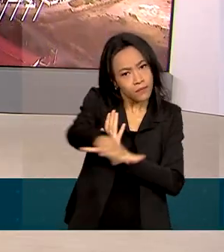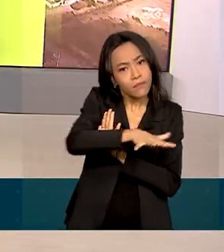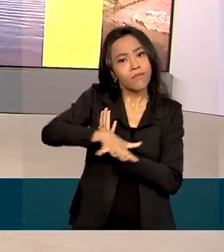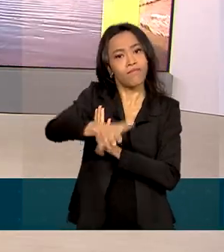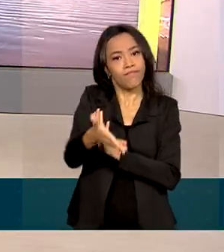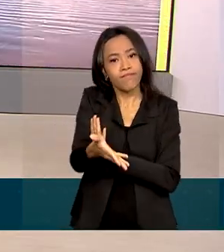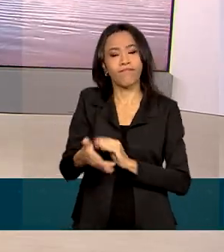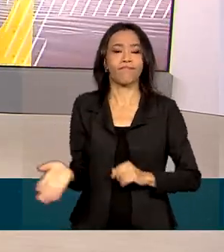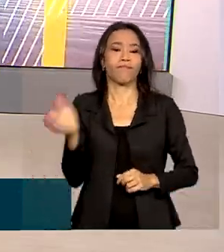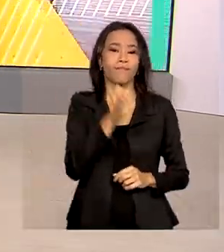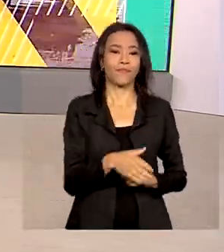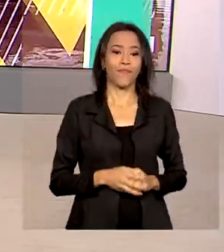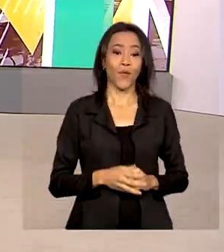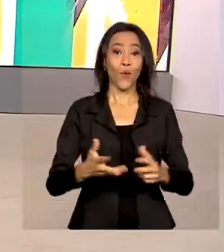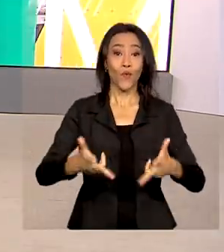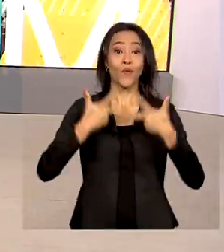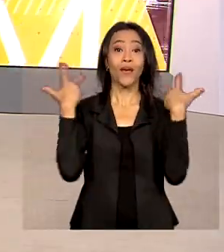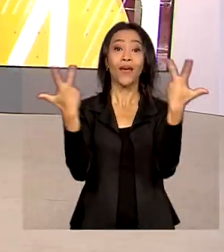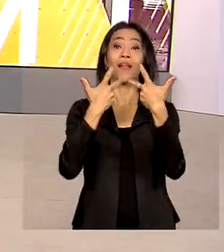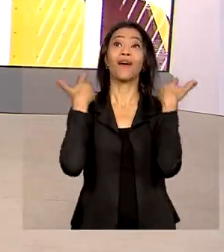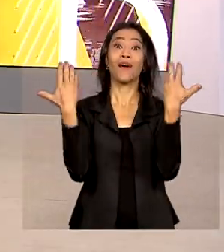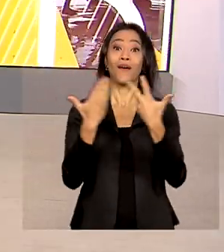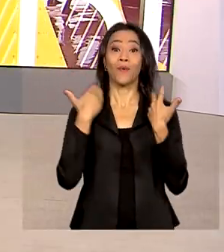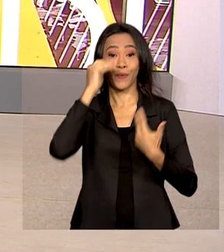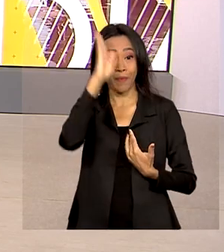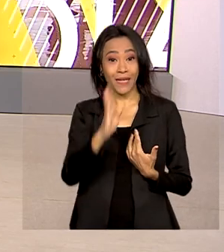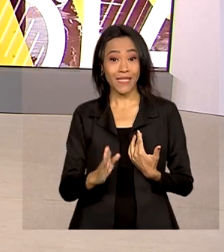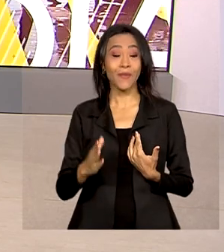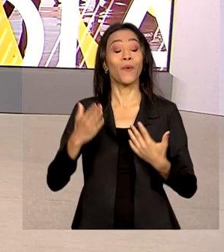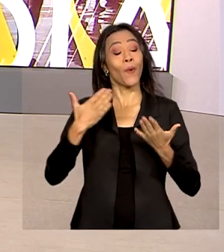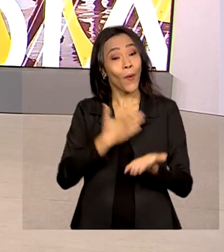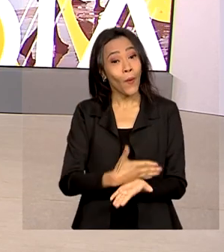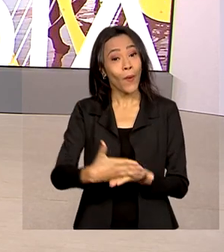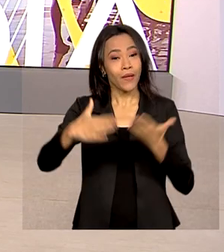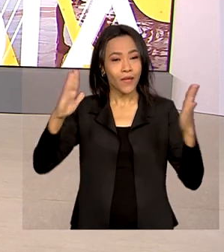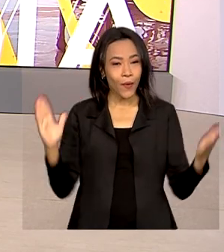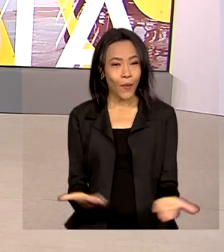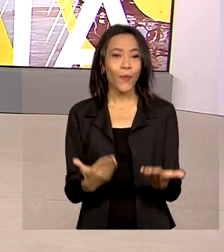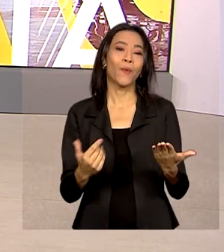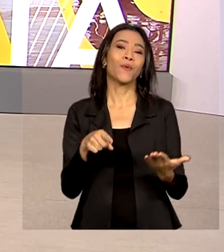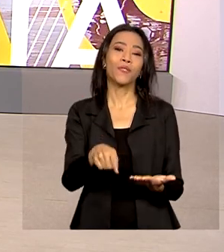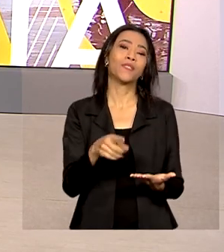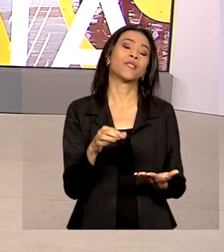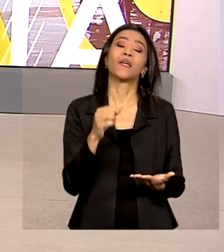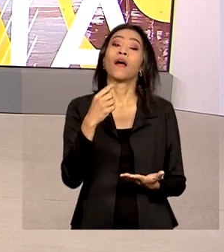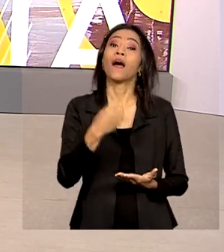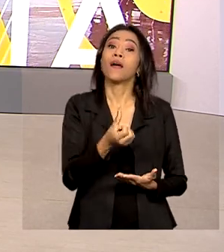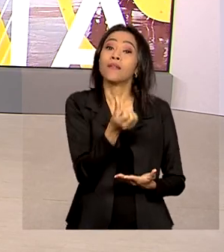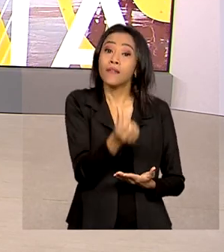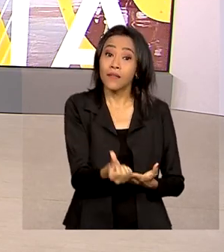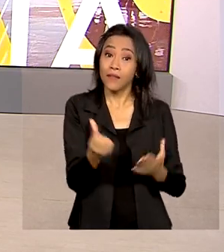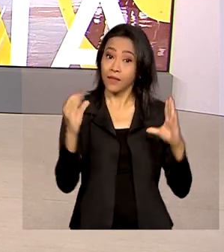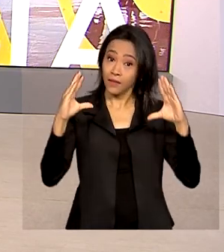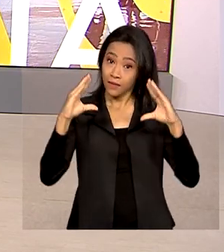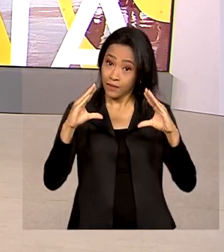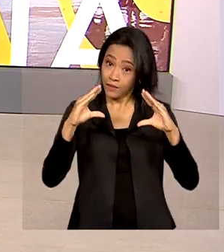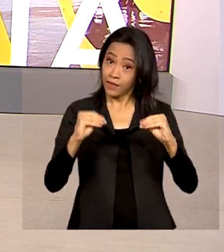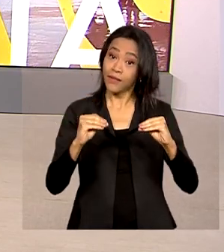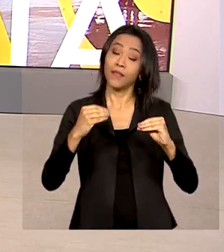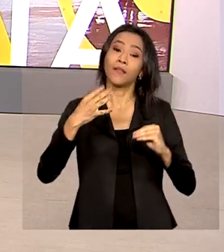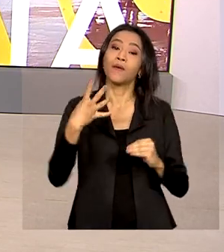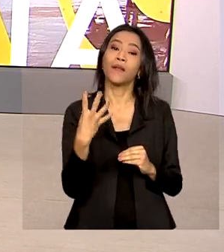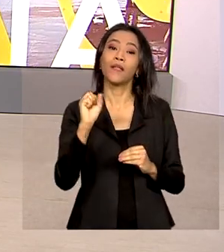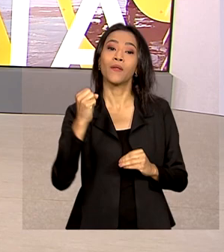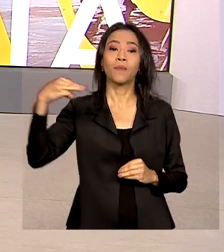verão no Brasil começa hoje, exatamente às 18 horas e 48 minutos. Essa estação do ano é